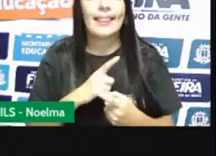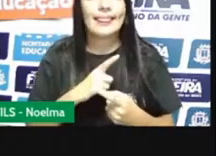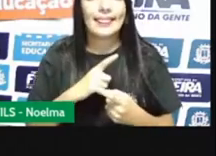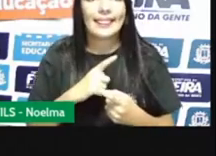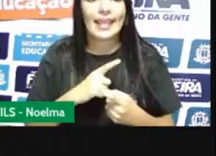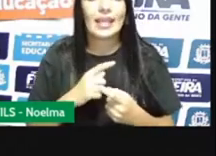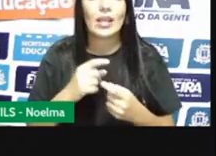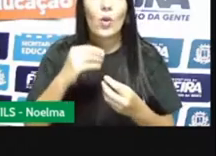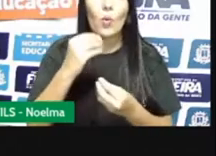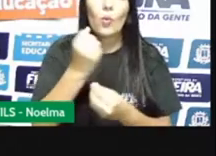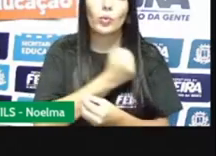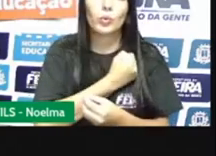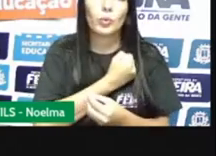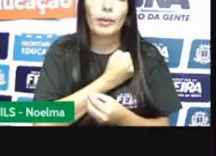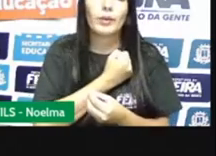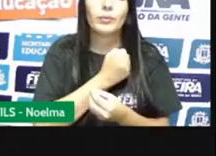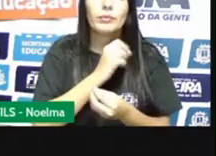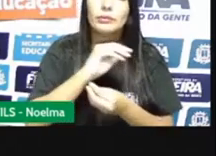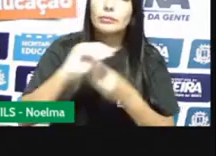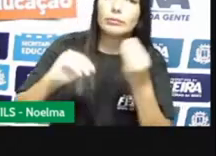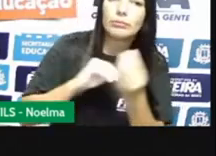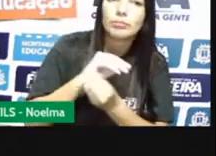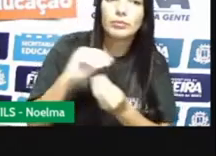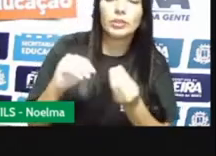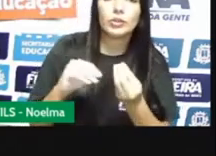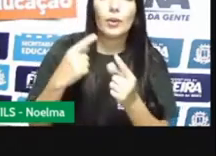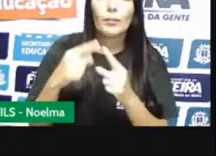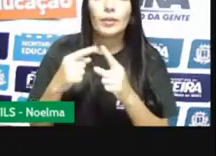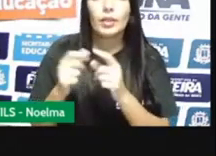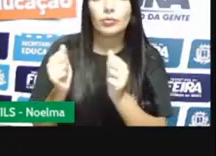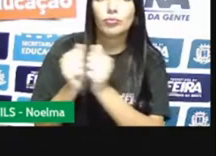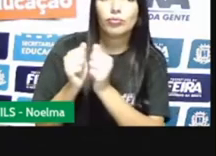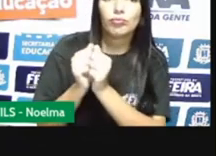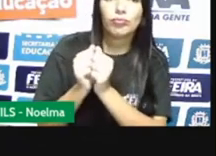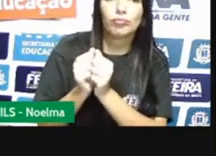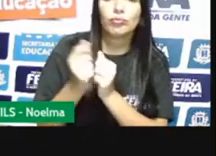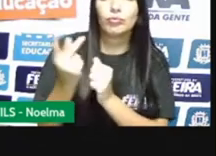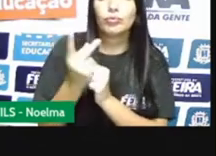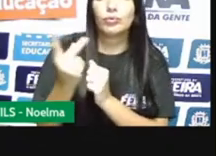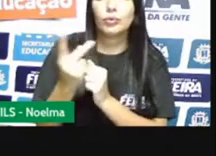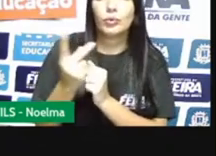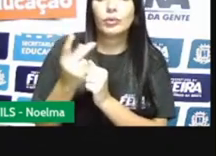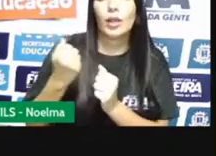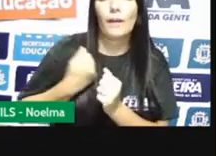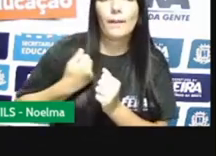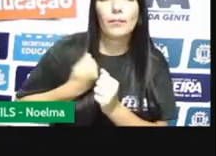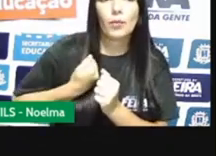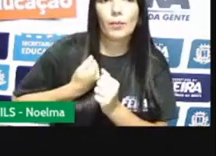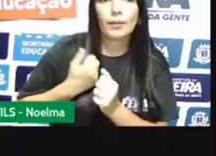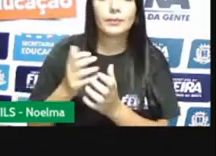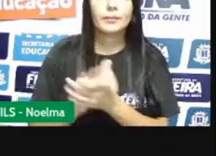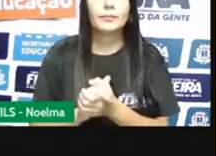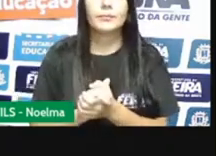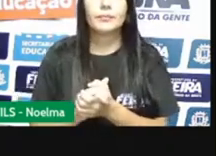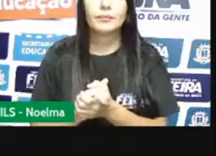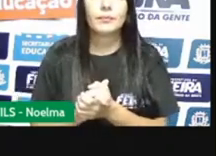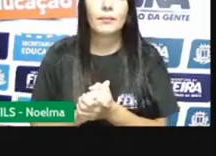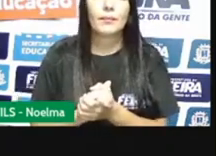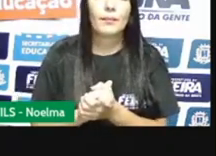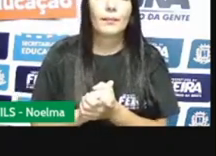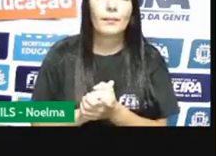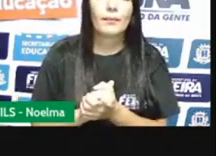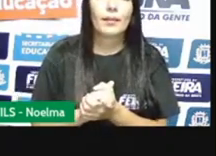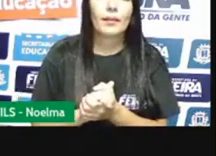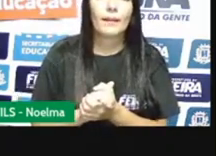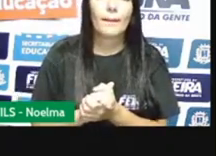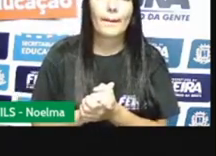um número misto, onde nós vamos ter um número natural e um número racional juntos, que é o caso aí de um inteiro e um